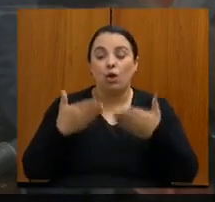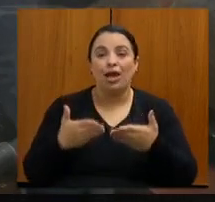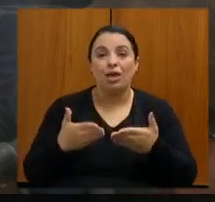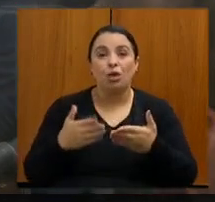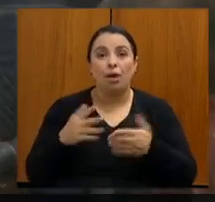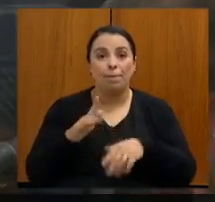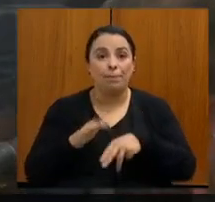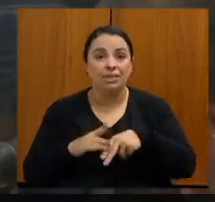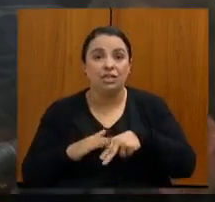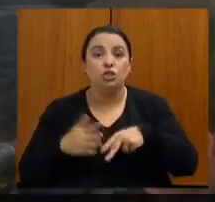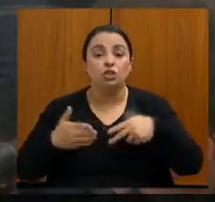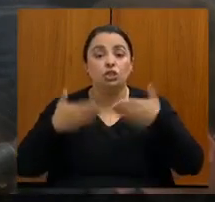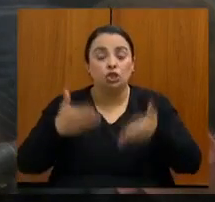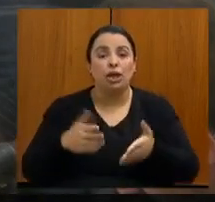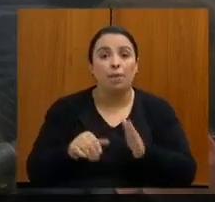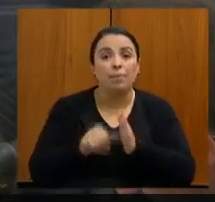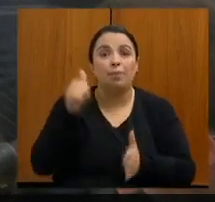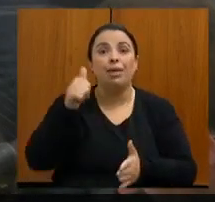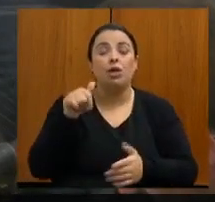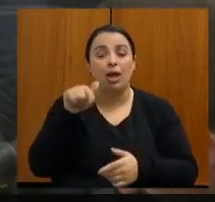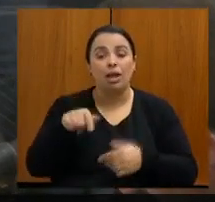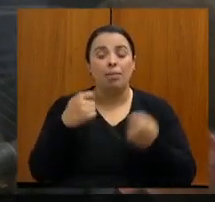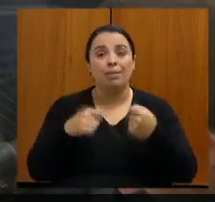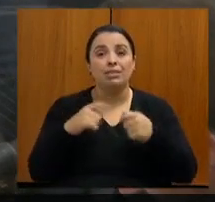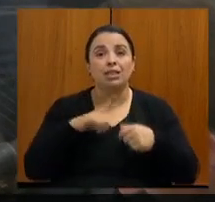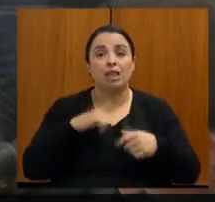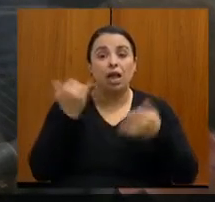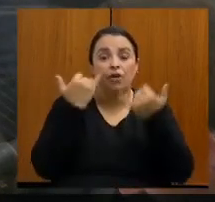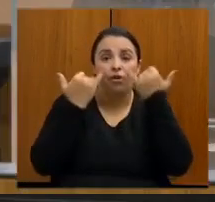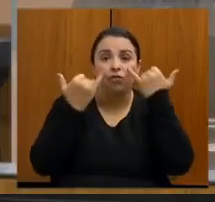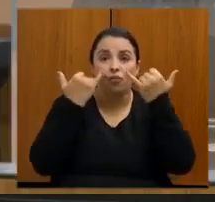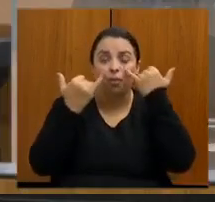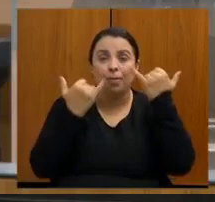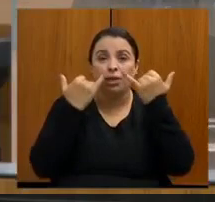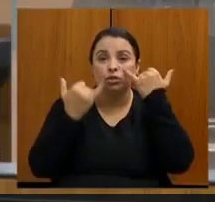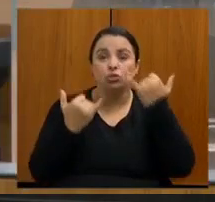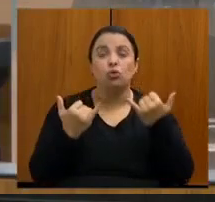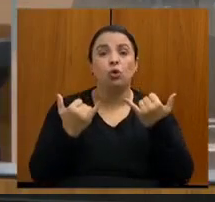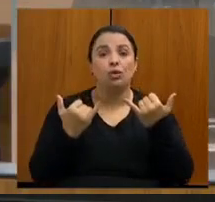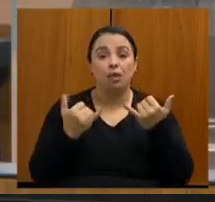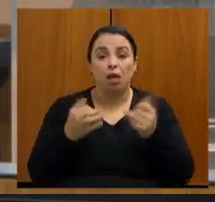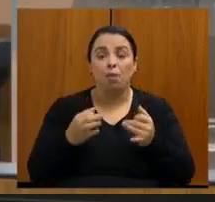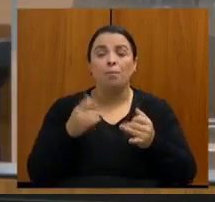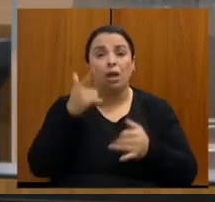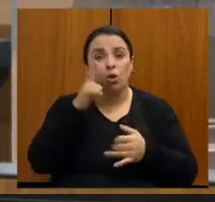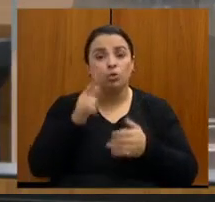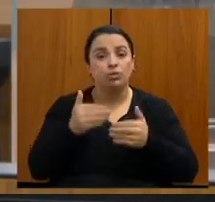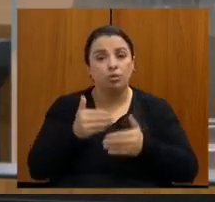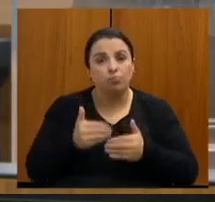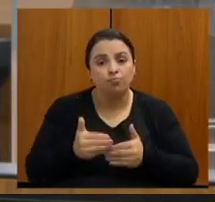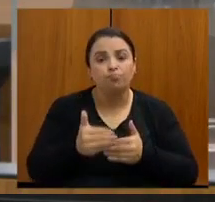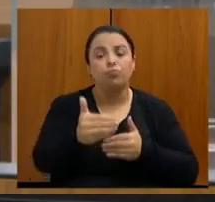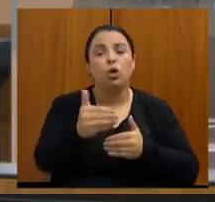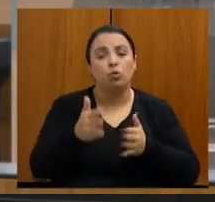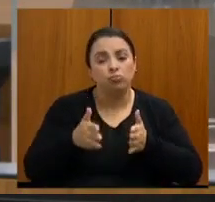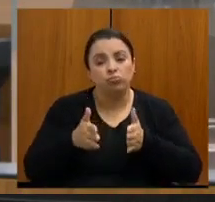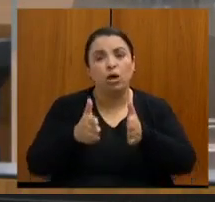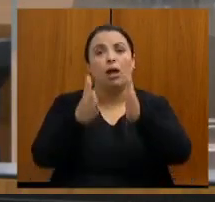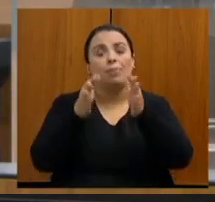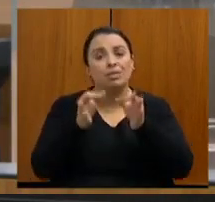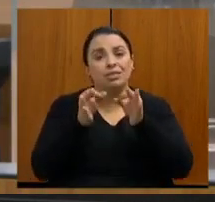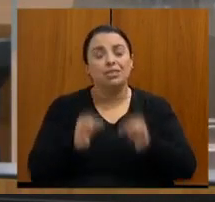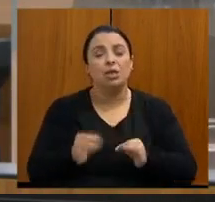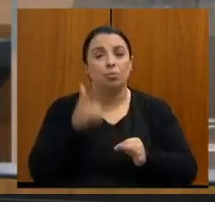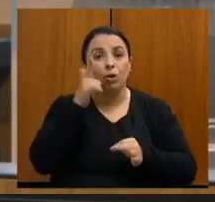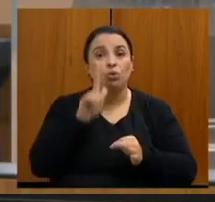onde ele precisa ter informações necessárias para caminhar no caminho correto de buscar aquele